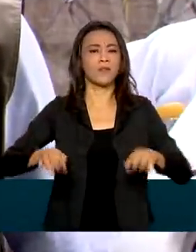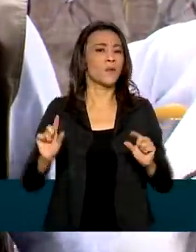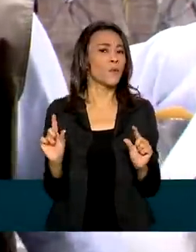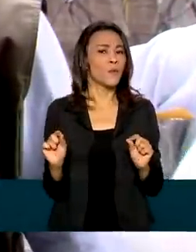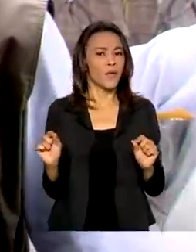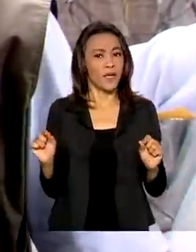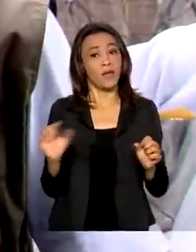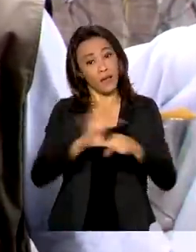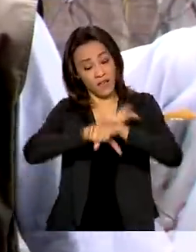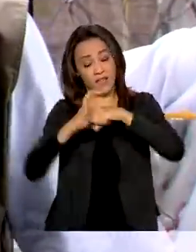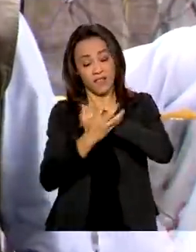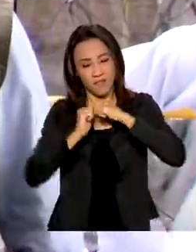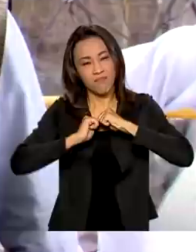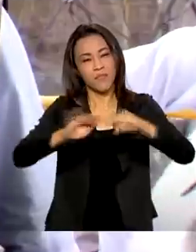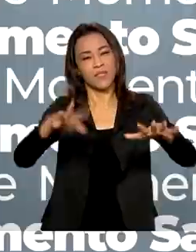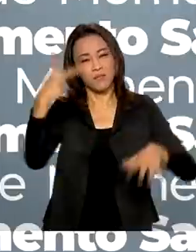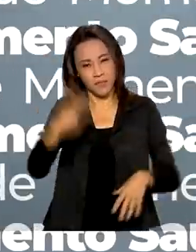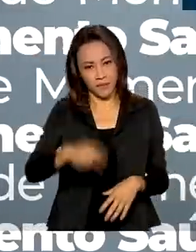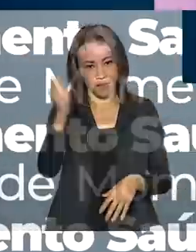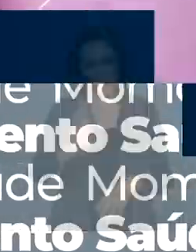pandêmico dessa doença.